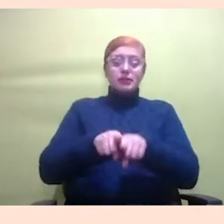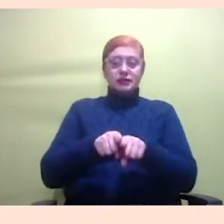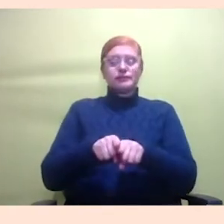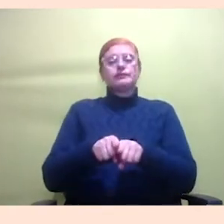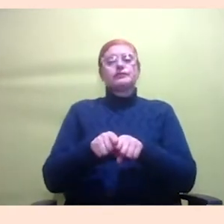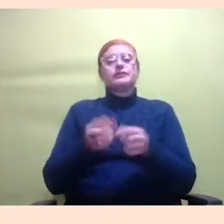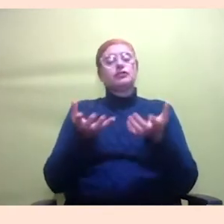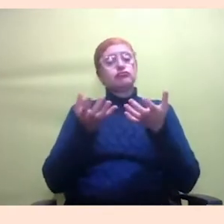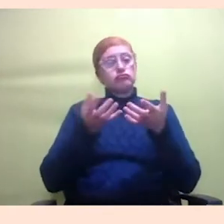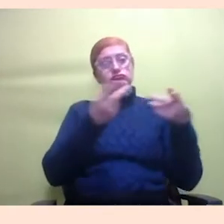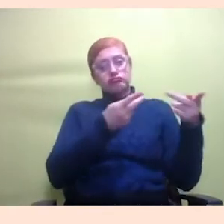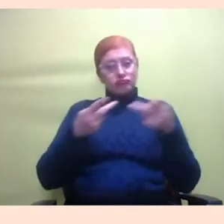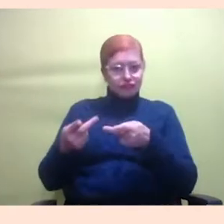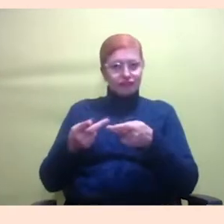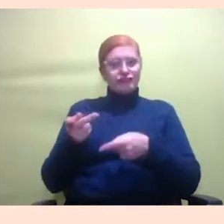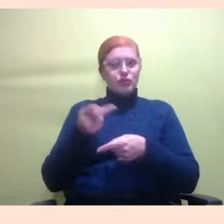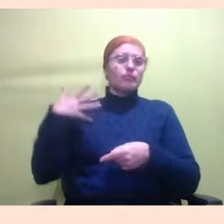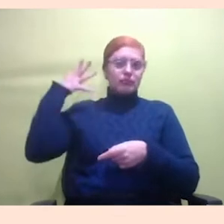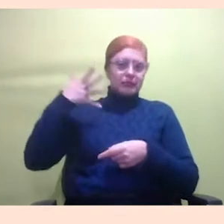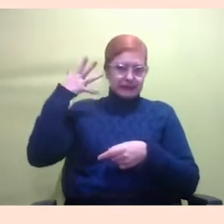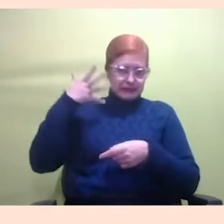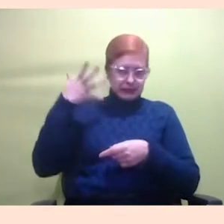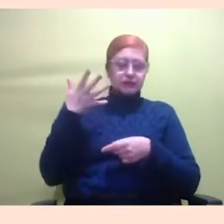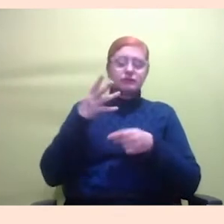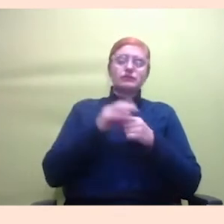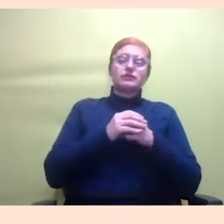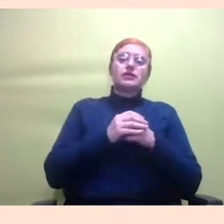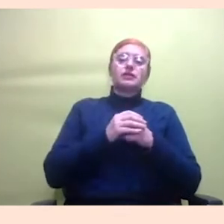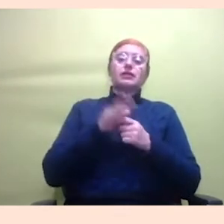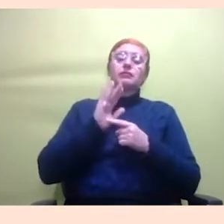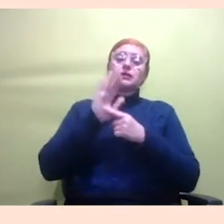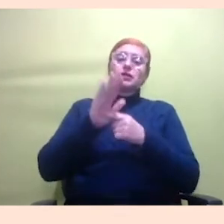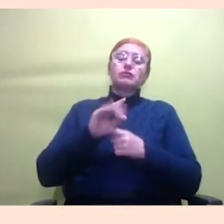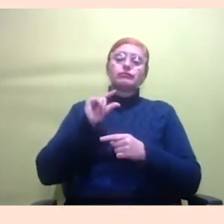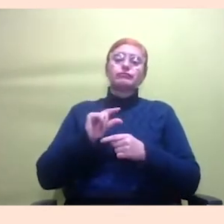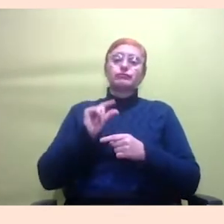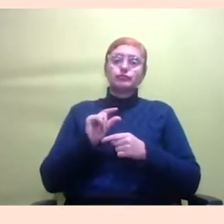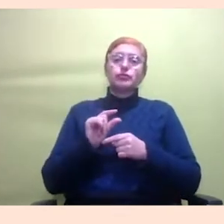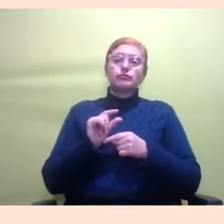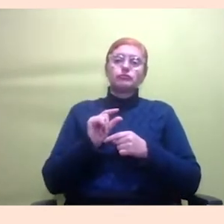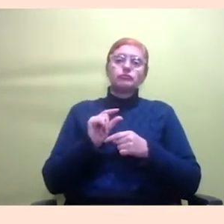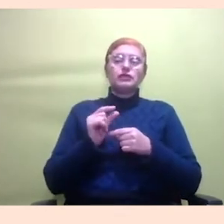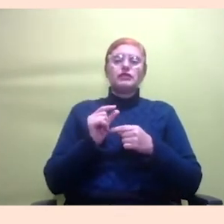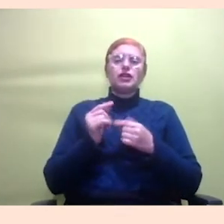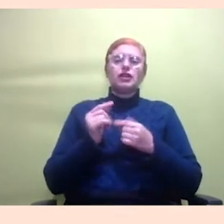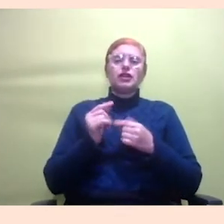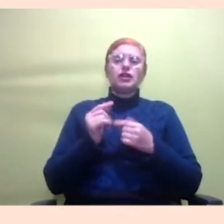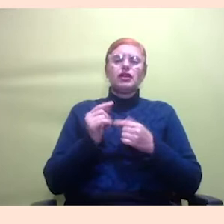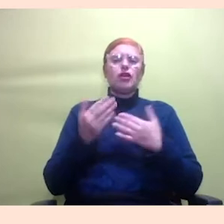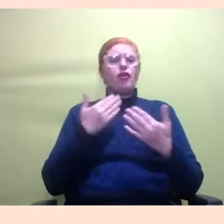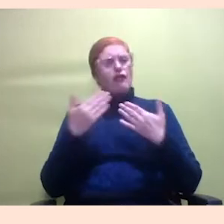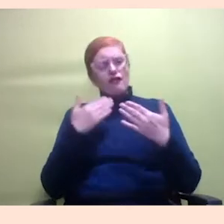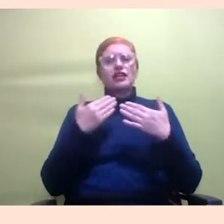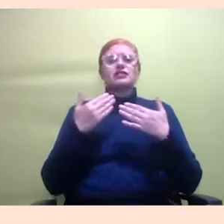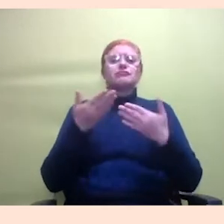Isabela e Laina, para apresentar um pouco. A gente vai ter, vai ser uma conversa mais interativa, assim. Então,